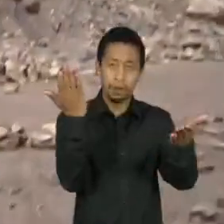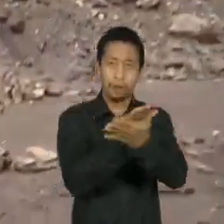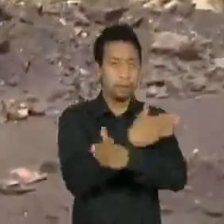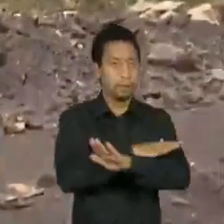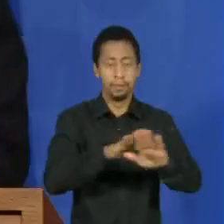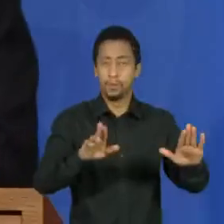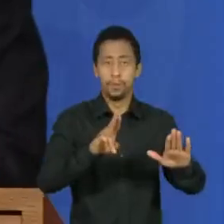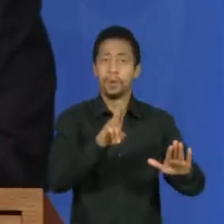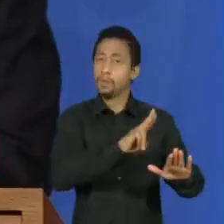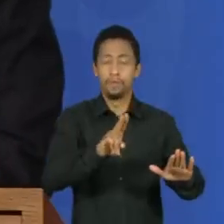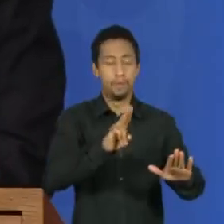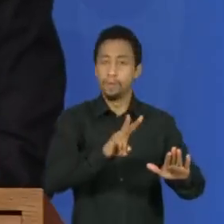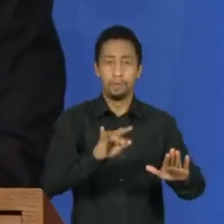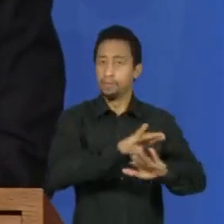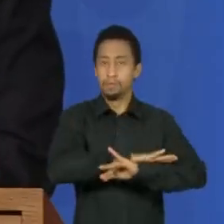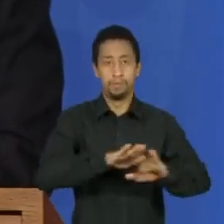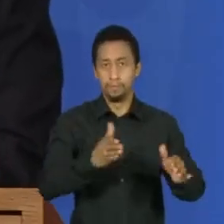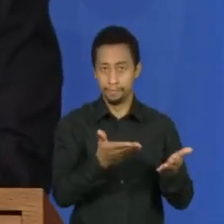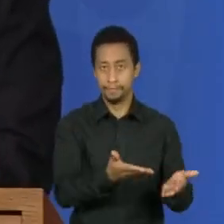ambiente.